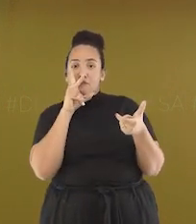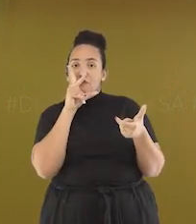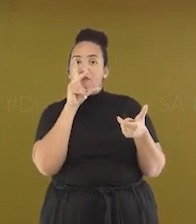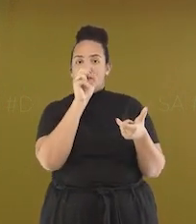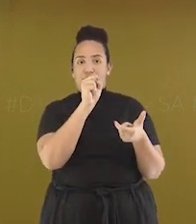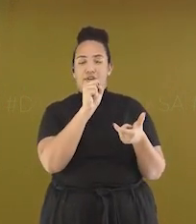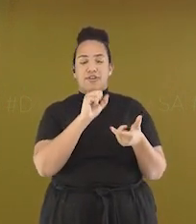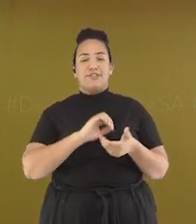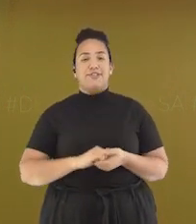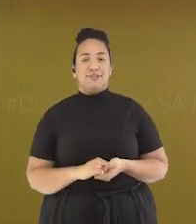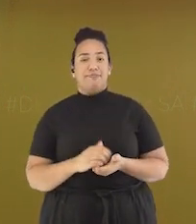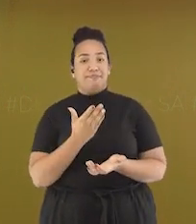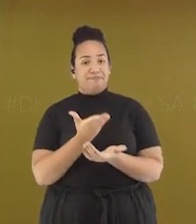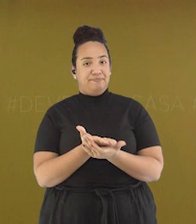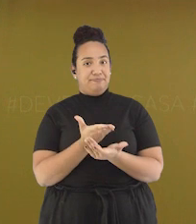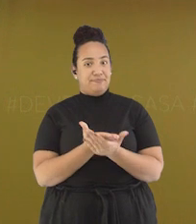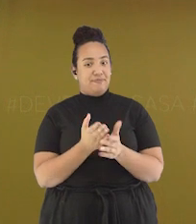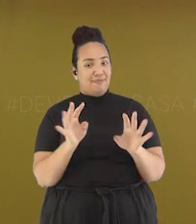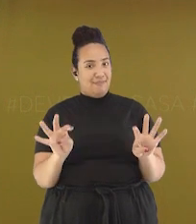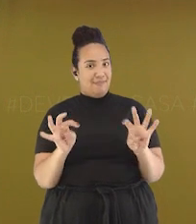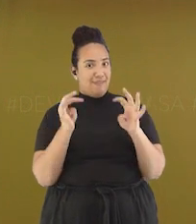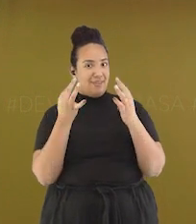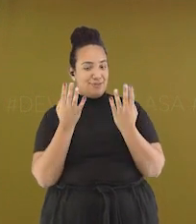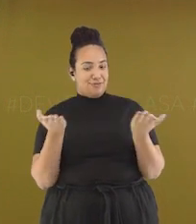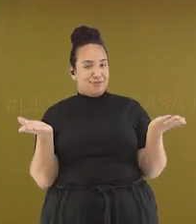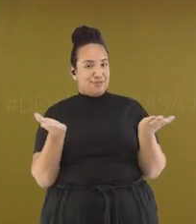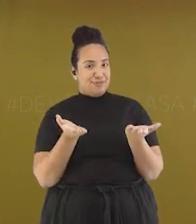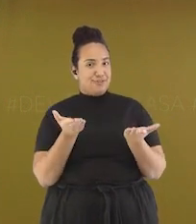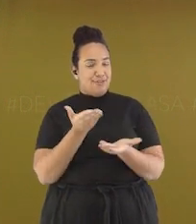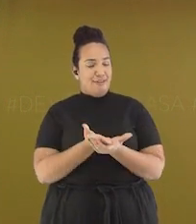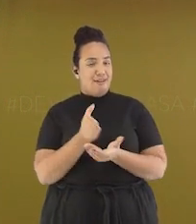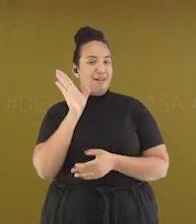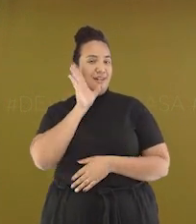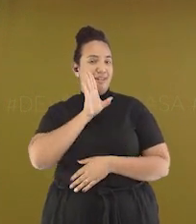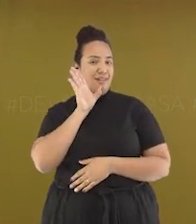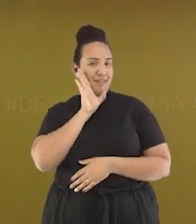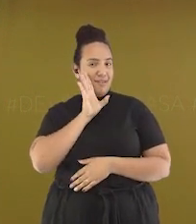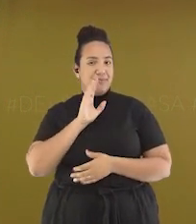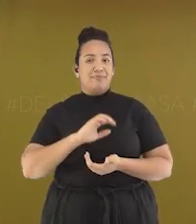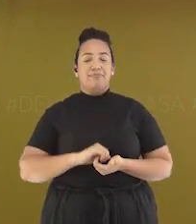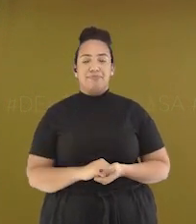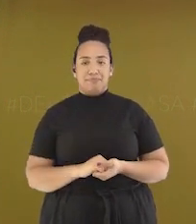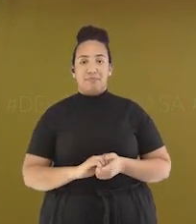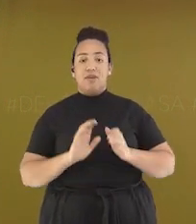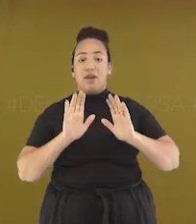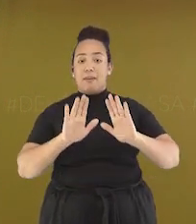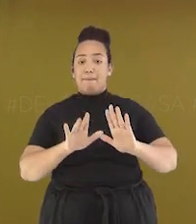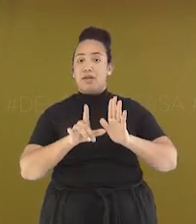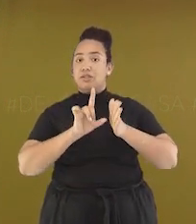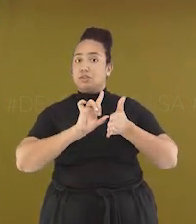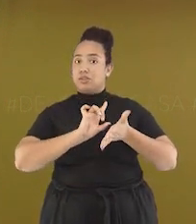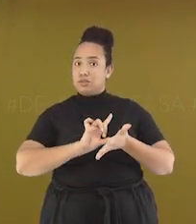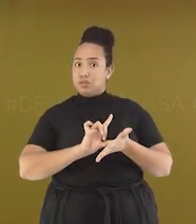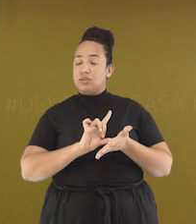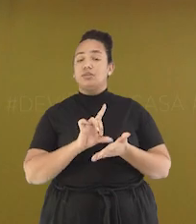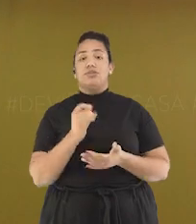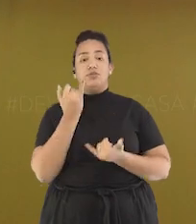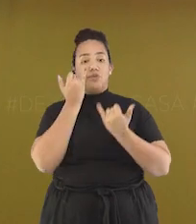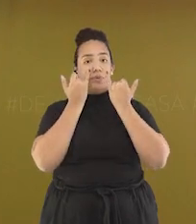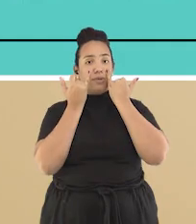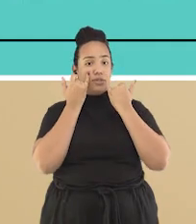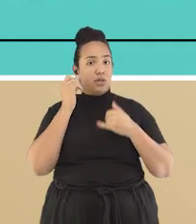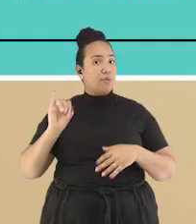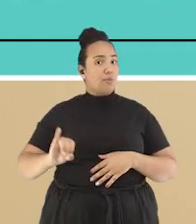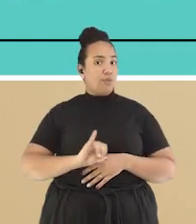Continue assistindo, pois será uma aula muito proveitosa. Mas antes, quero passar algumas informações sobre a